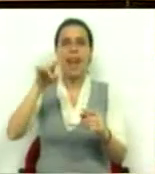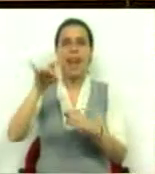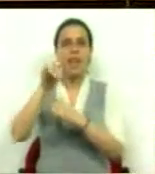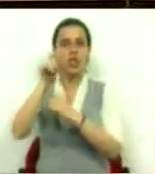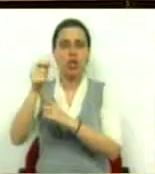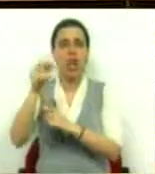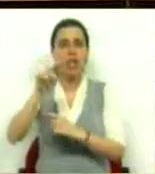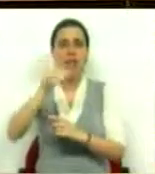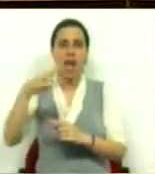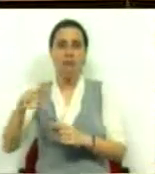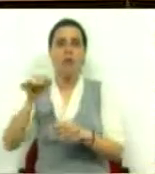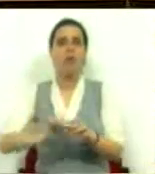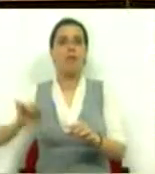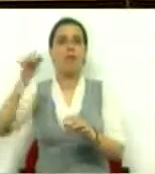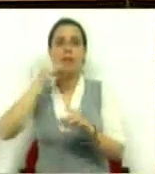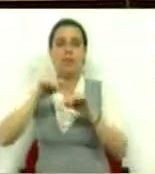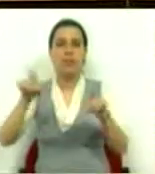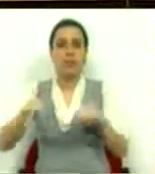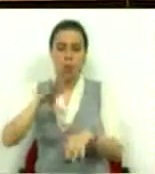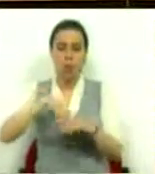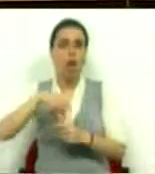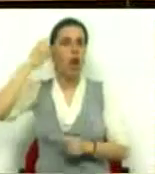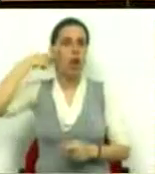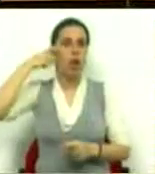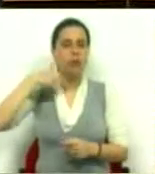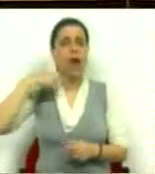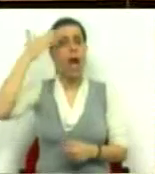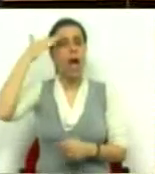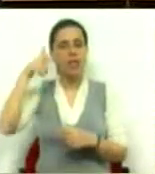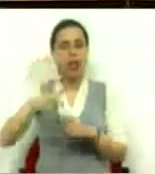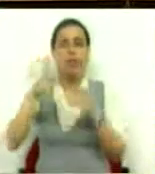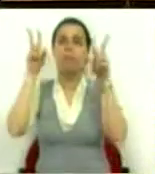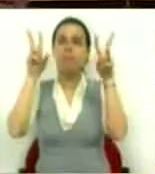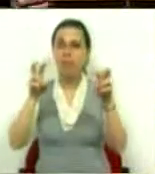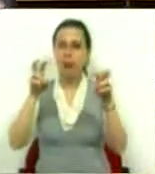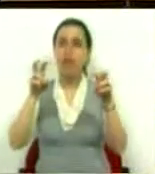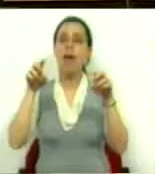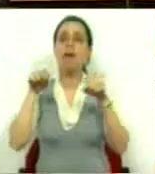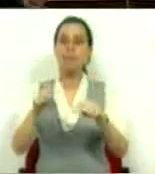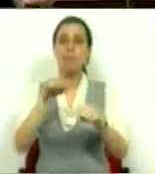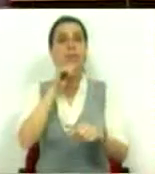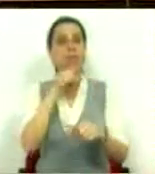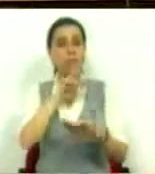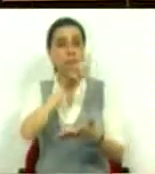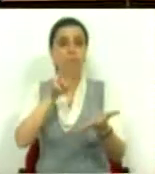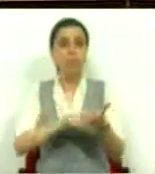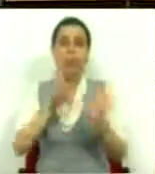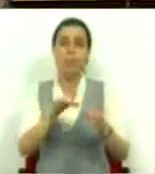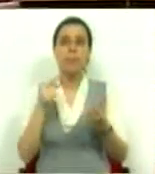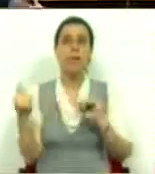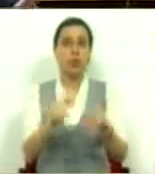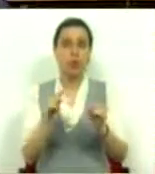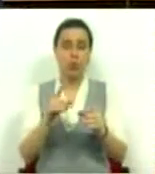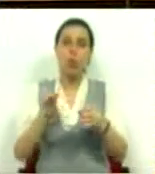abrange parte do território que está no Conselho de Louros, entendemos que isso tem que ser matéria. A partir do momento que possa ser aprovado, tem que ser